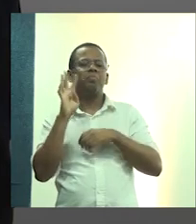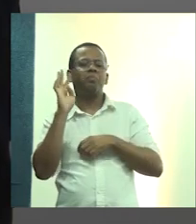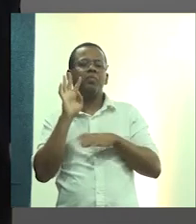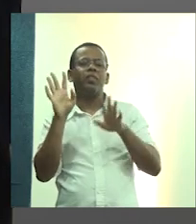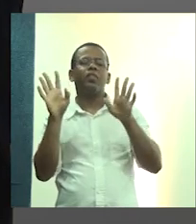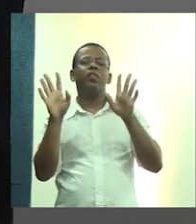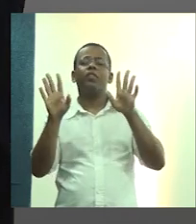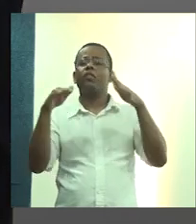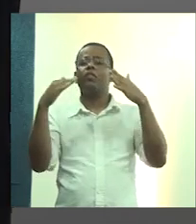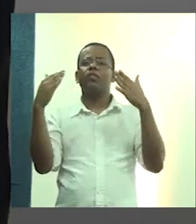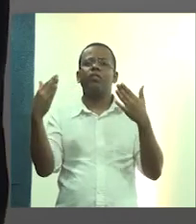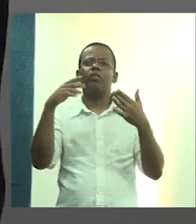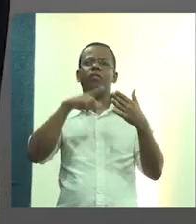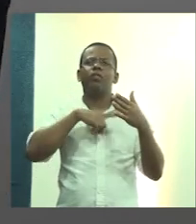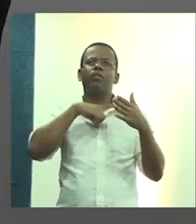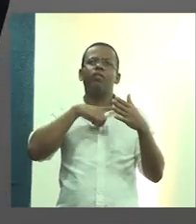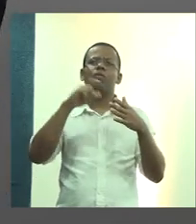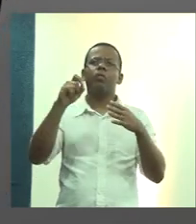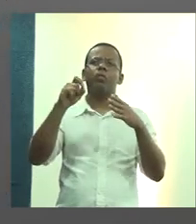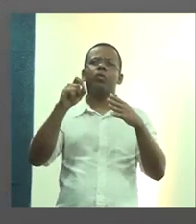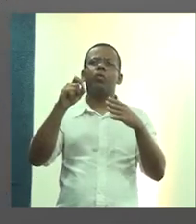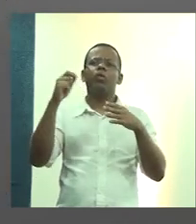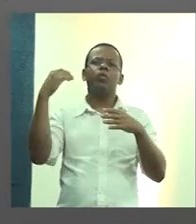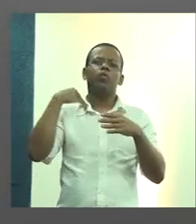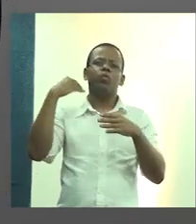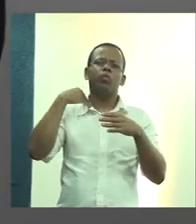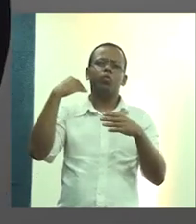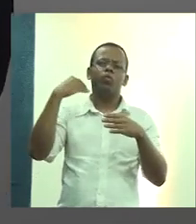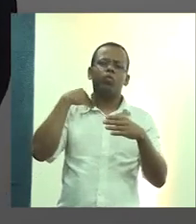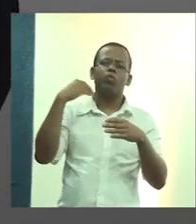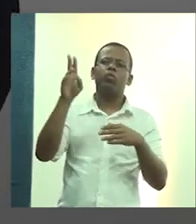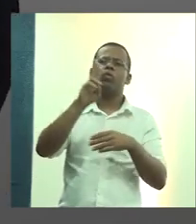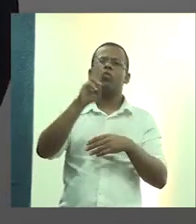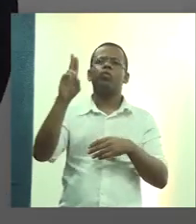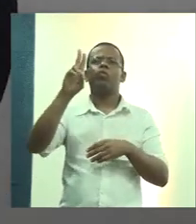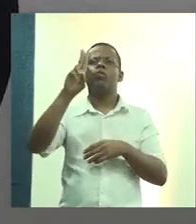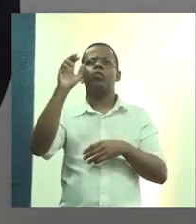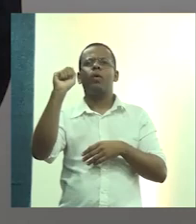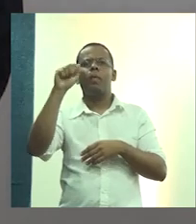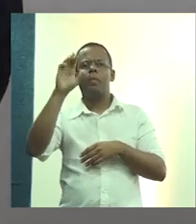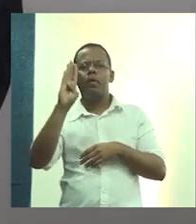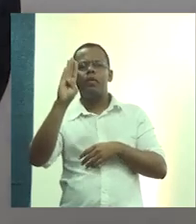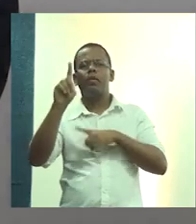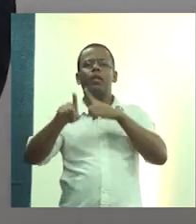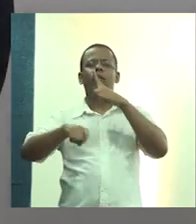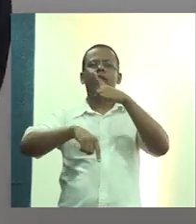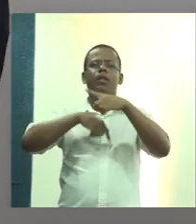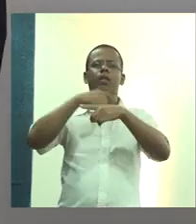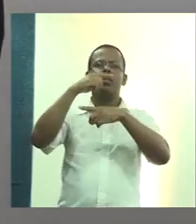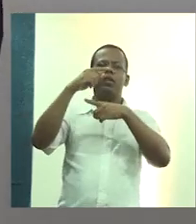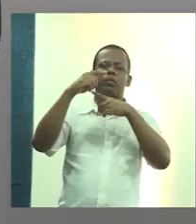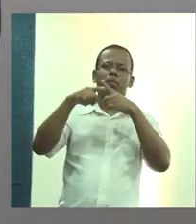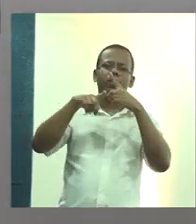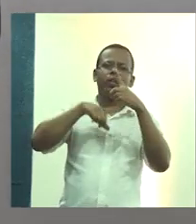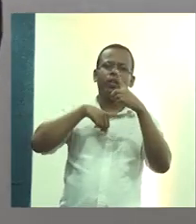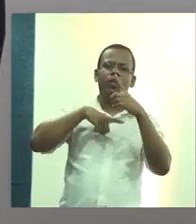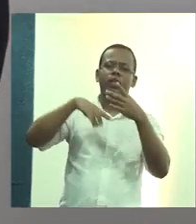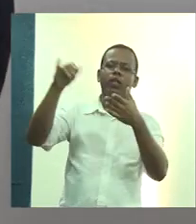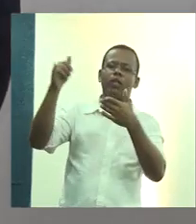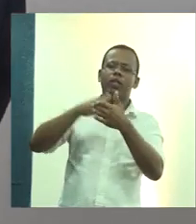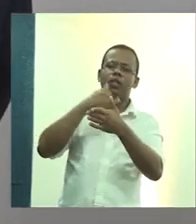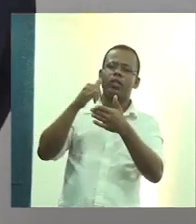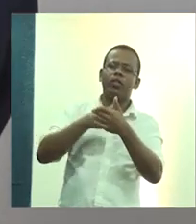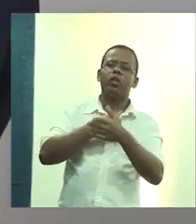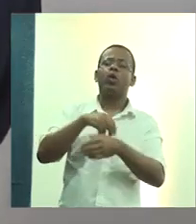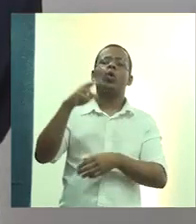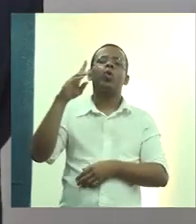Então, abrimos uma conta em nome do IAB, e lá vai, expressão do próprio promotor,